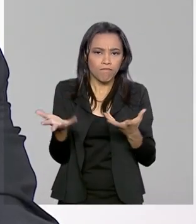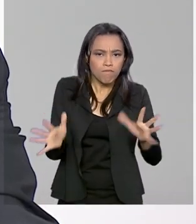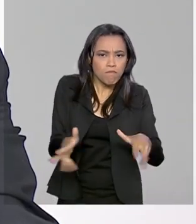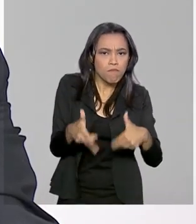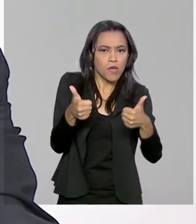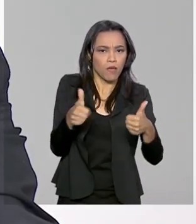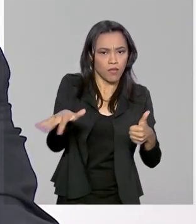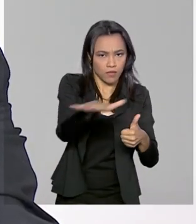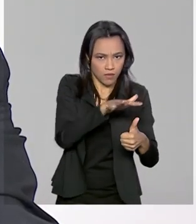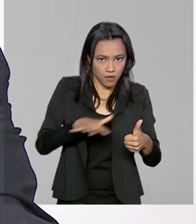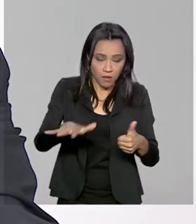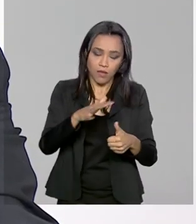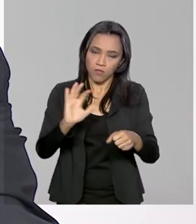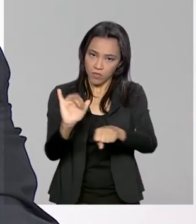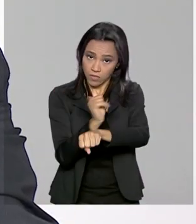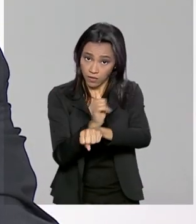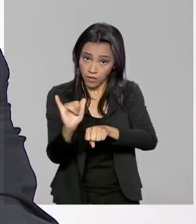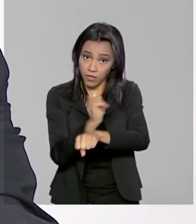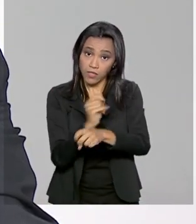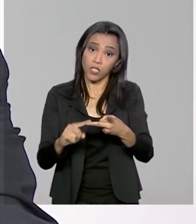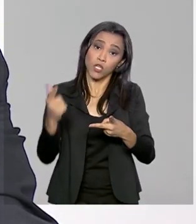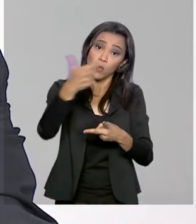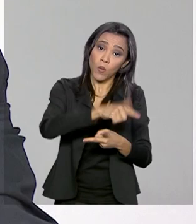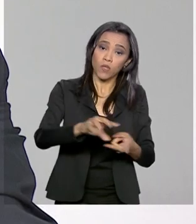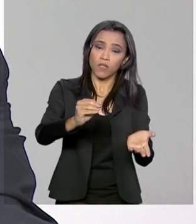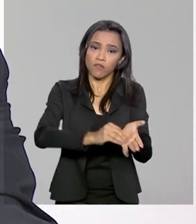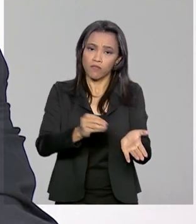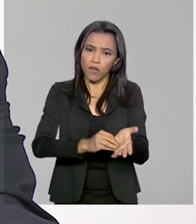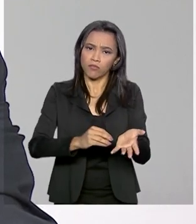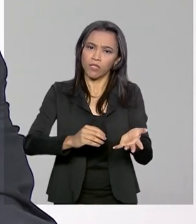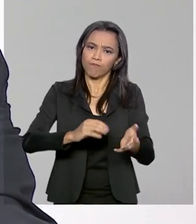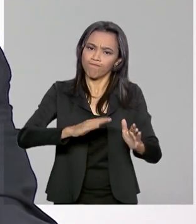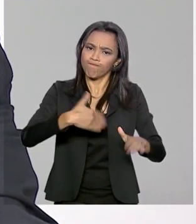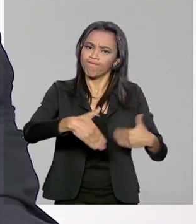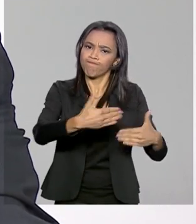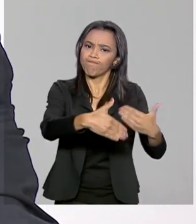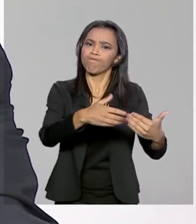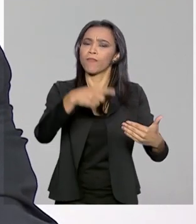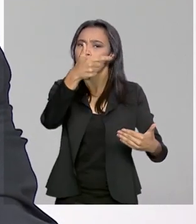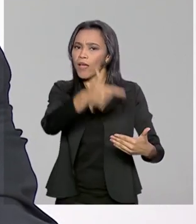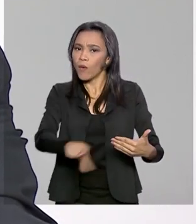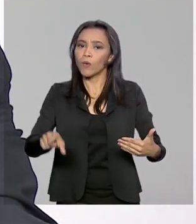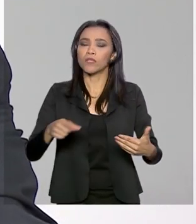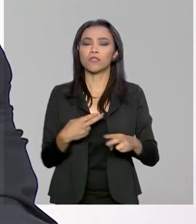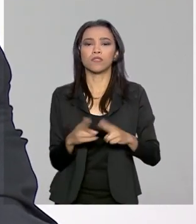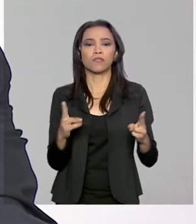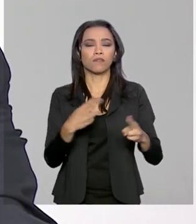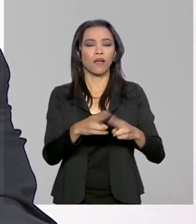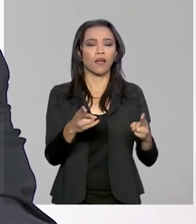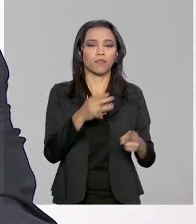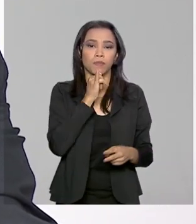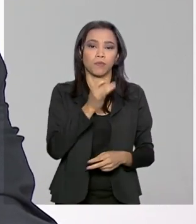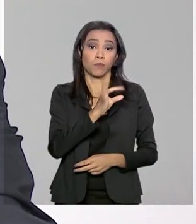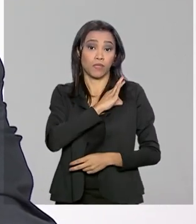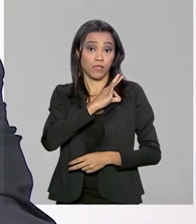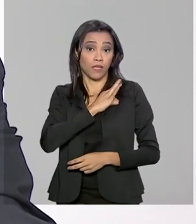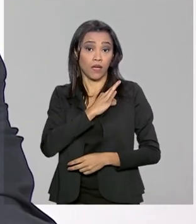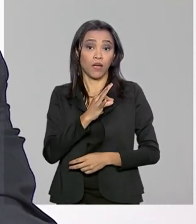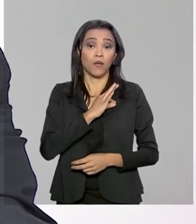nós precisamos definitivamente evoluir é aquela chamada realização de operações disfarçadas. Um policial